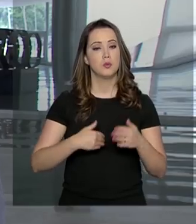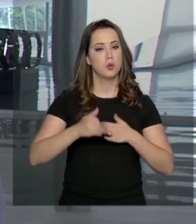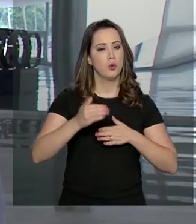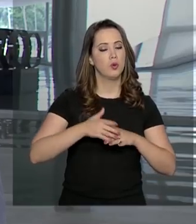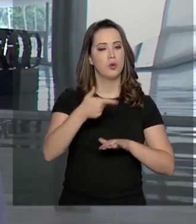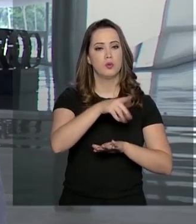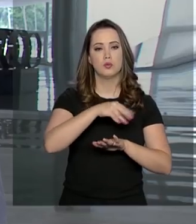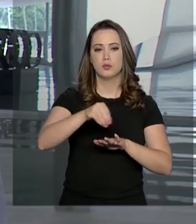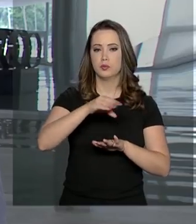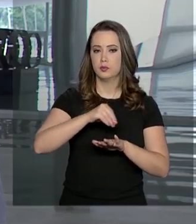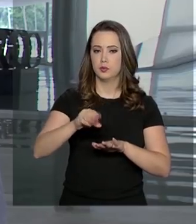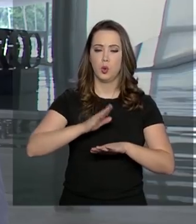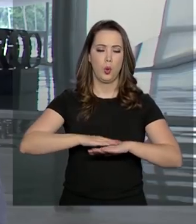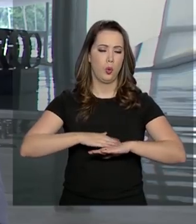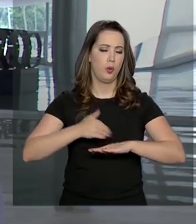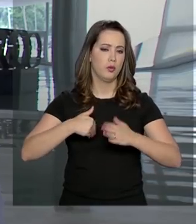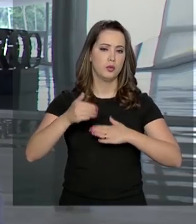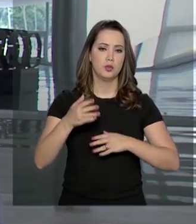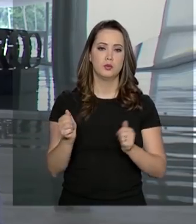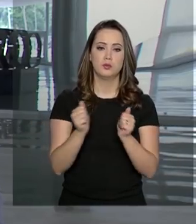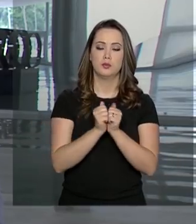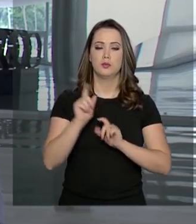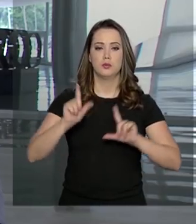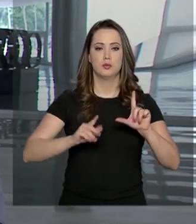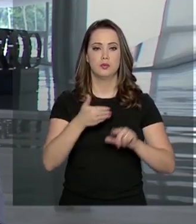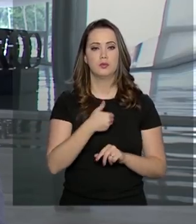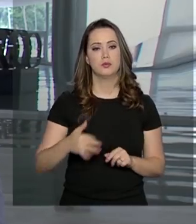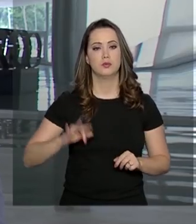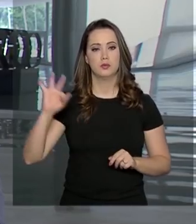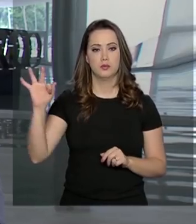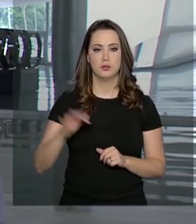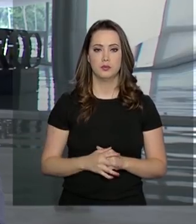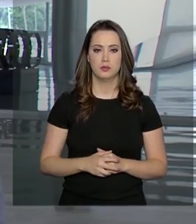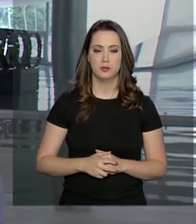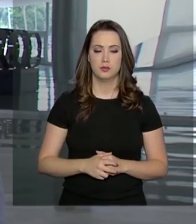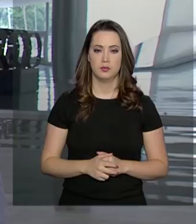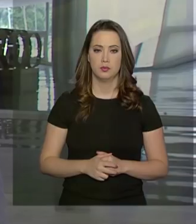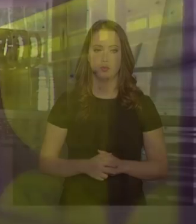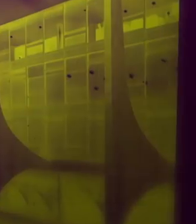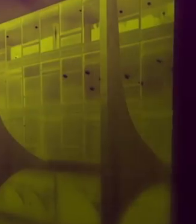qualquer momento com mais informações. Fique com a gente na NBR e TV do Governo Federal.